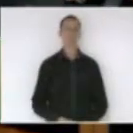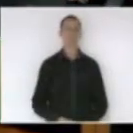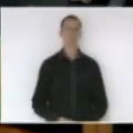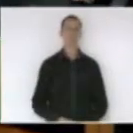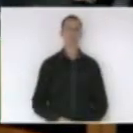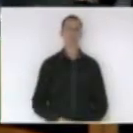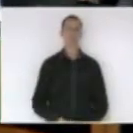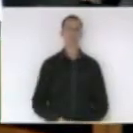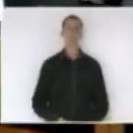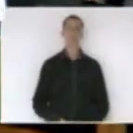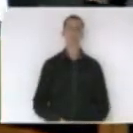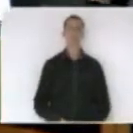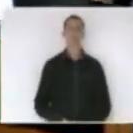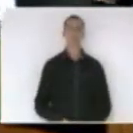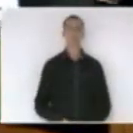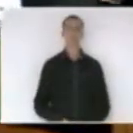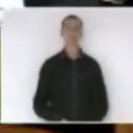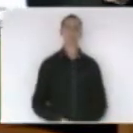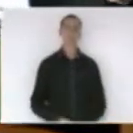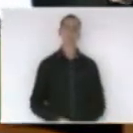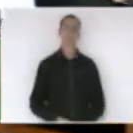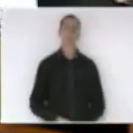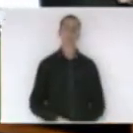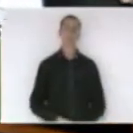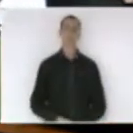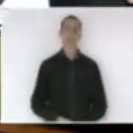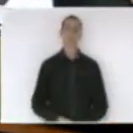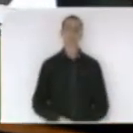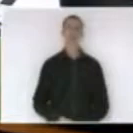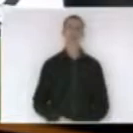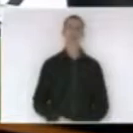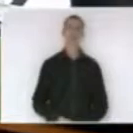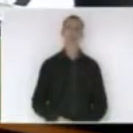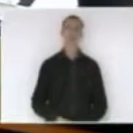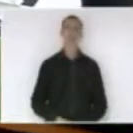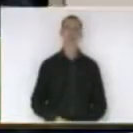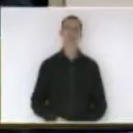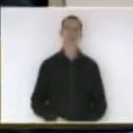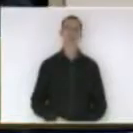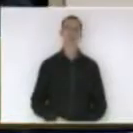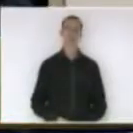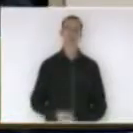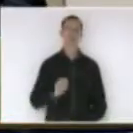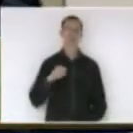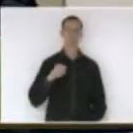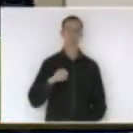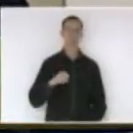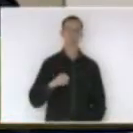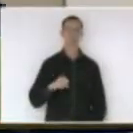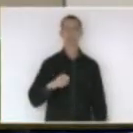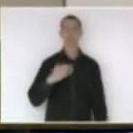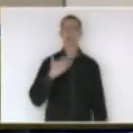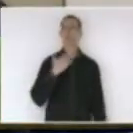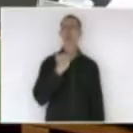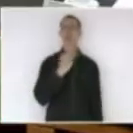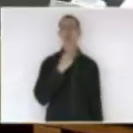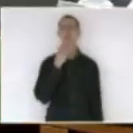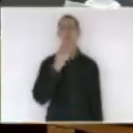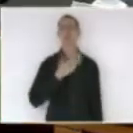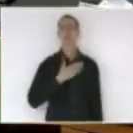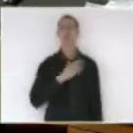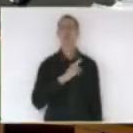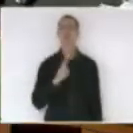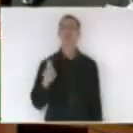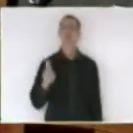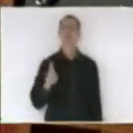deputado. Senhor presidente, eu fui citado aqui. encaminhamento, porque o excelente já teve a oportunidade. Então, eu acredito,